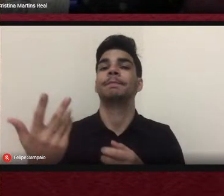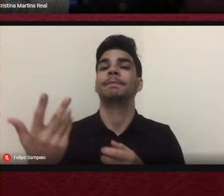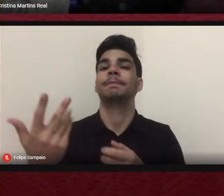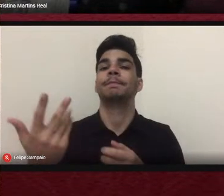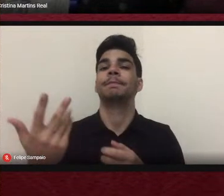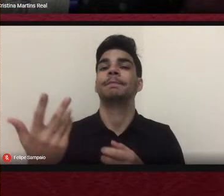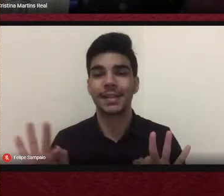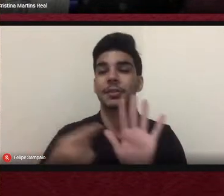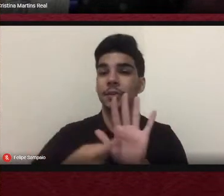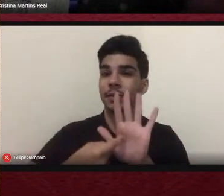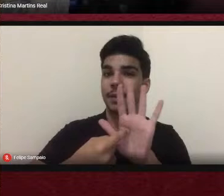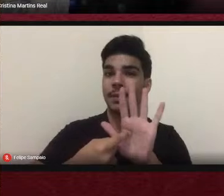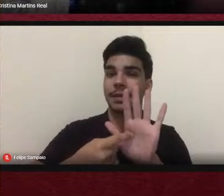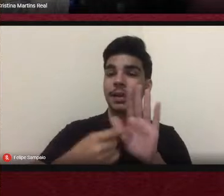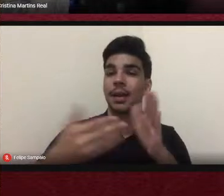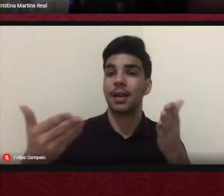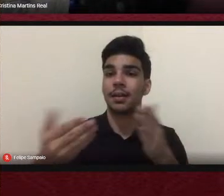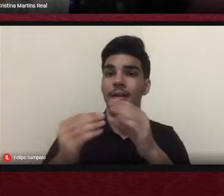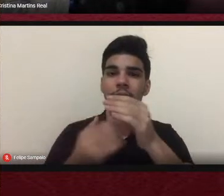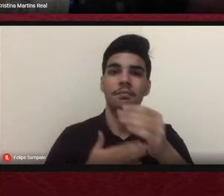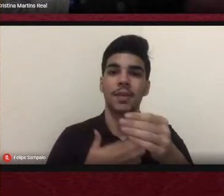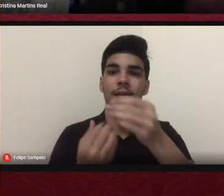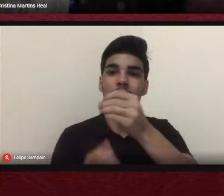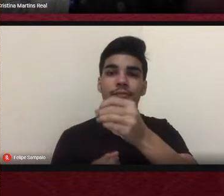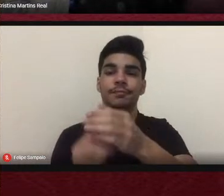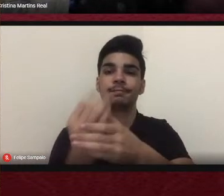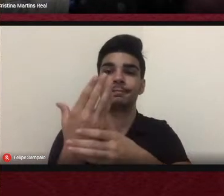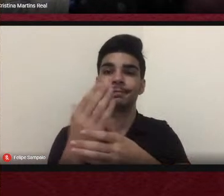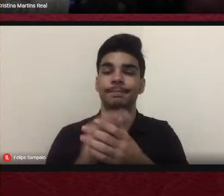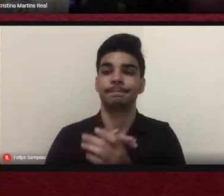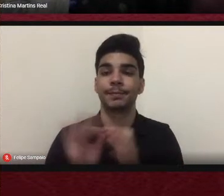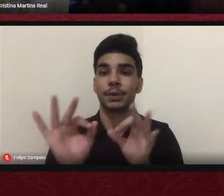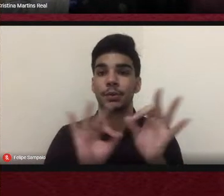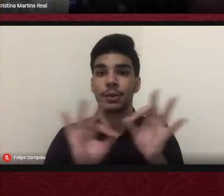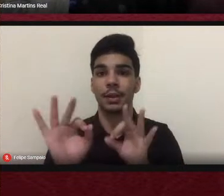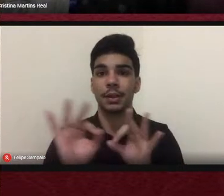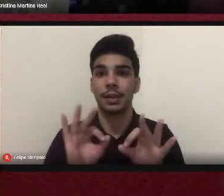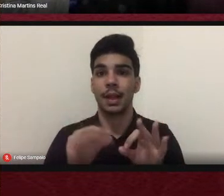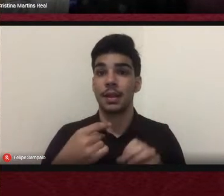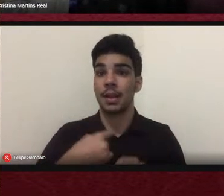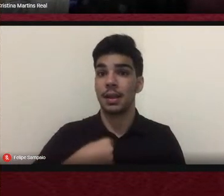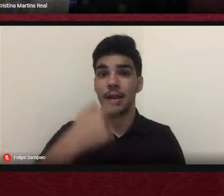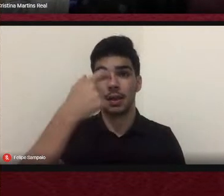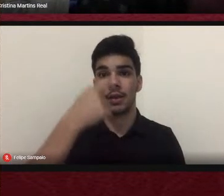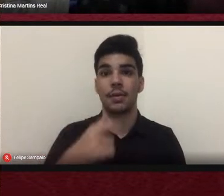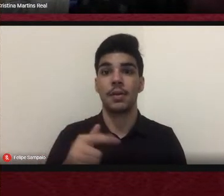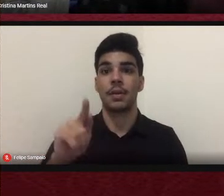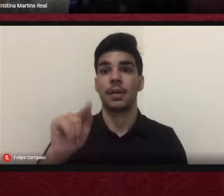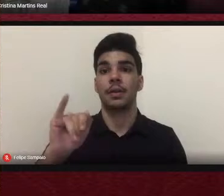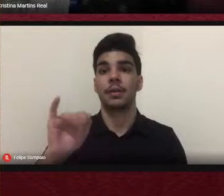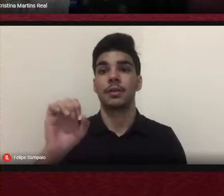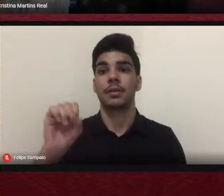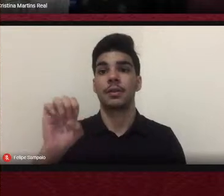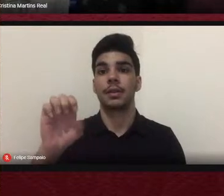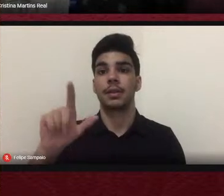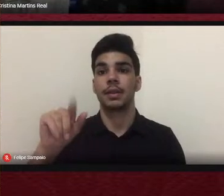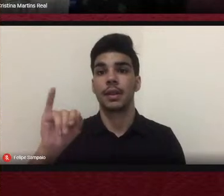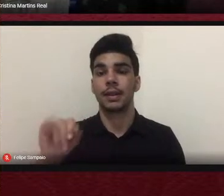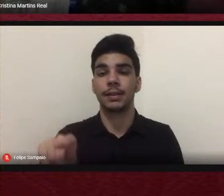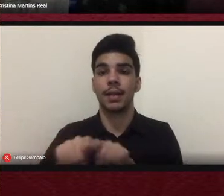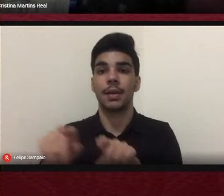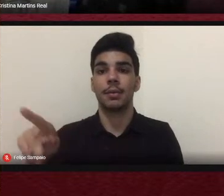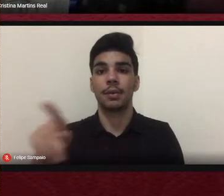apresentar essa obra organizada por mim, Gisele, e pela professora Eugênia